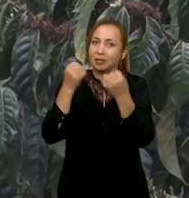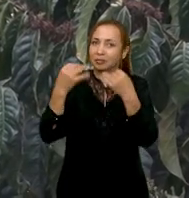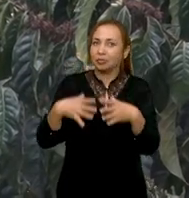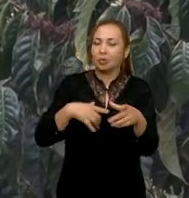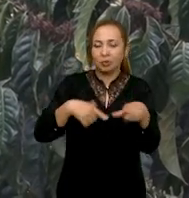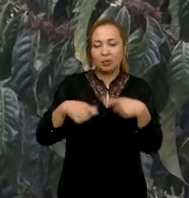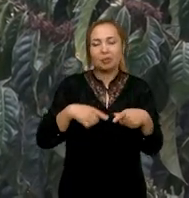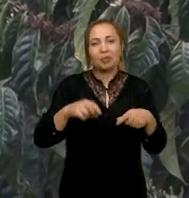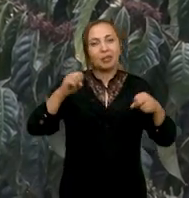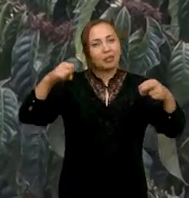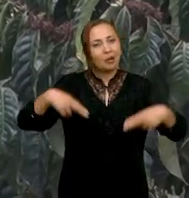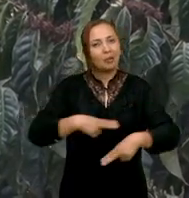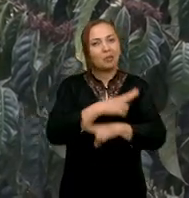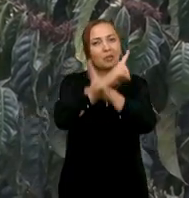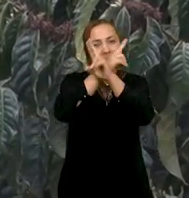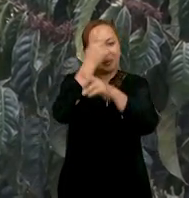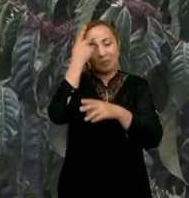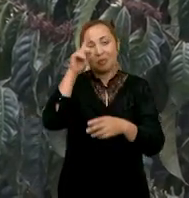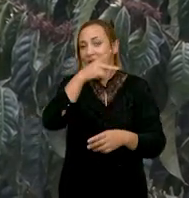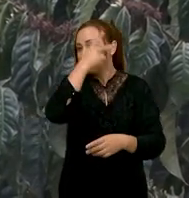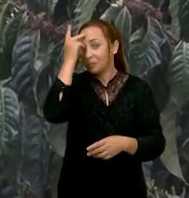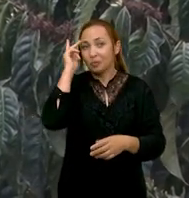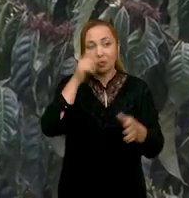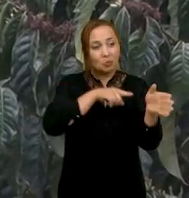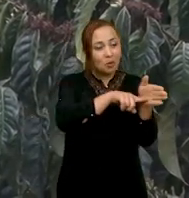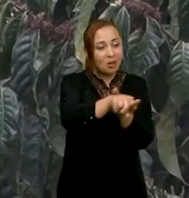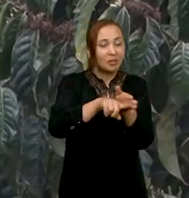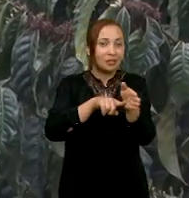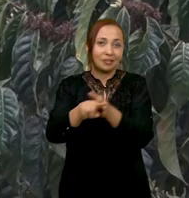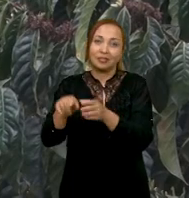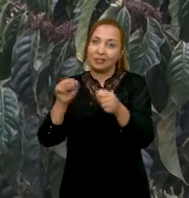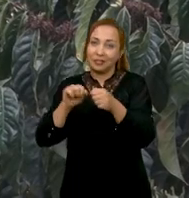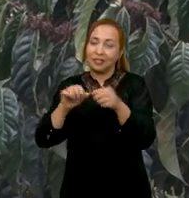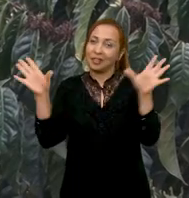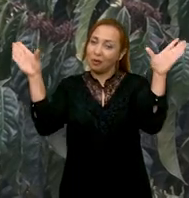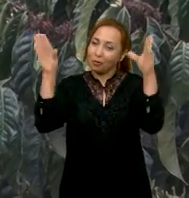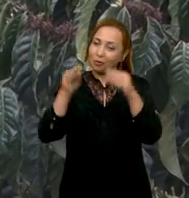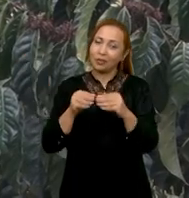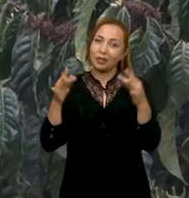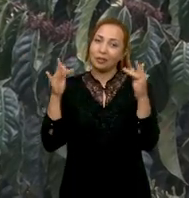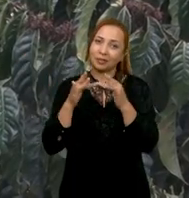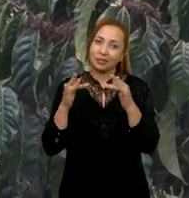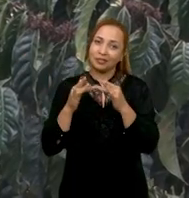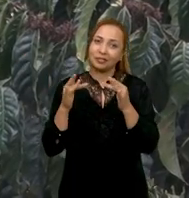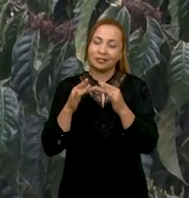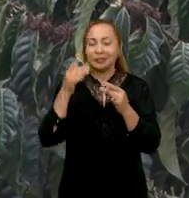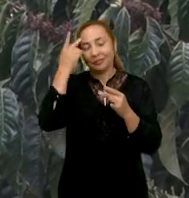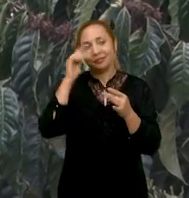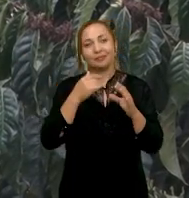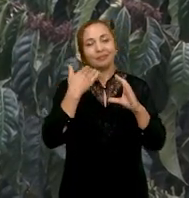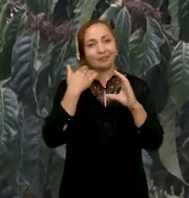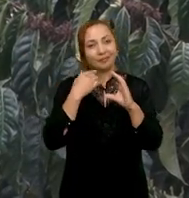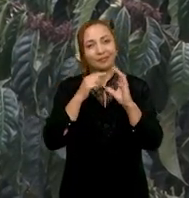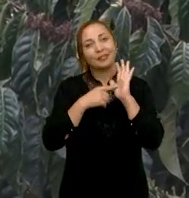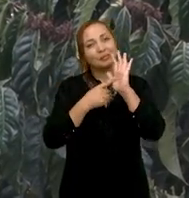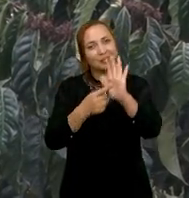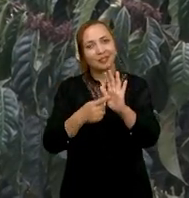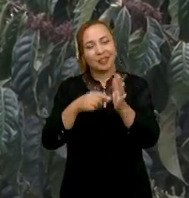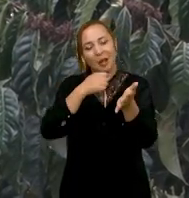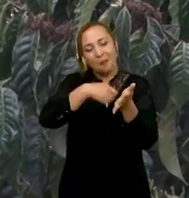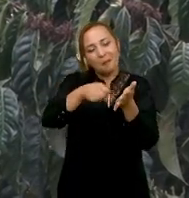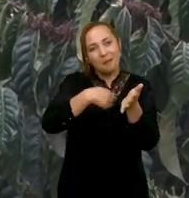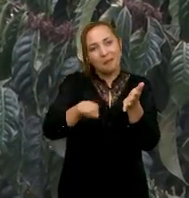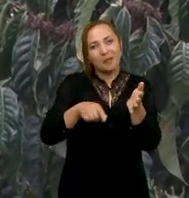UESB, dos pesquisadores, para a gente fazer esse, fechar esse contato, Para quantificar isso aí, para ir para o